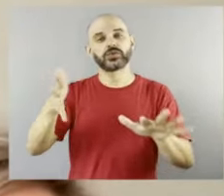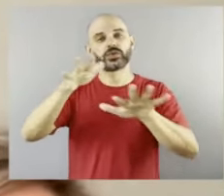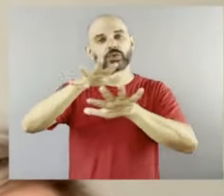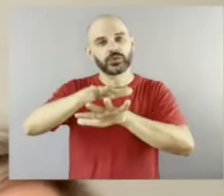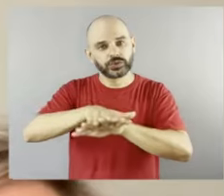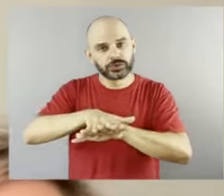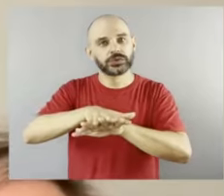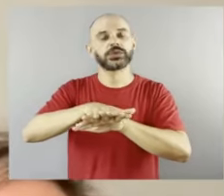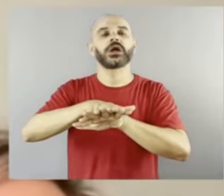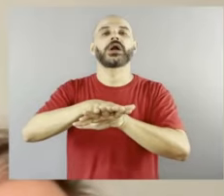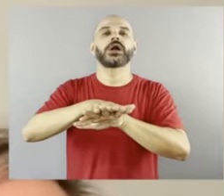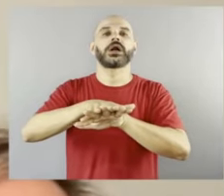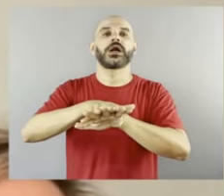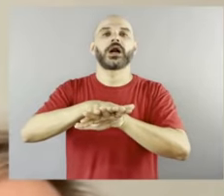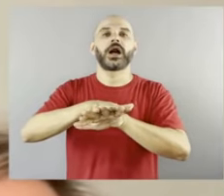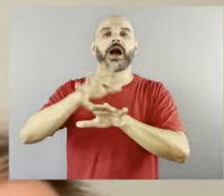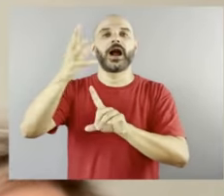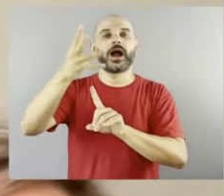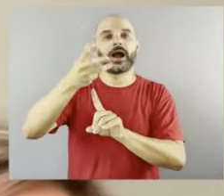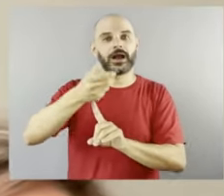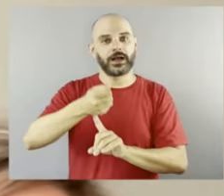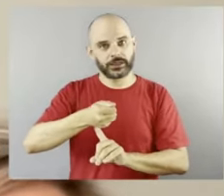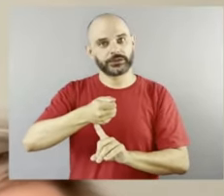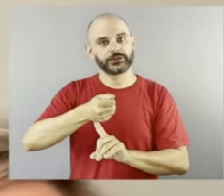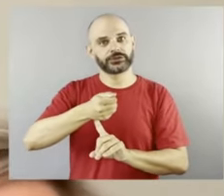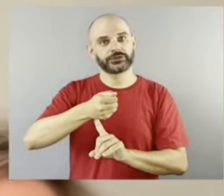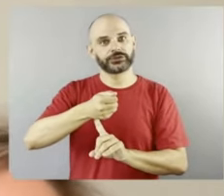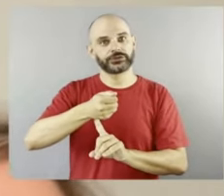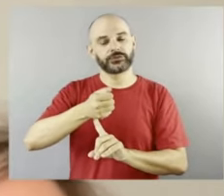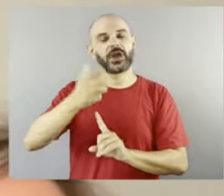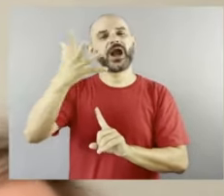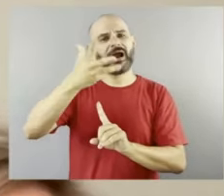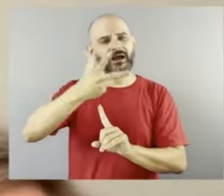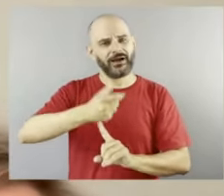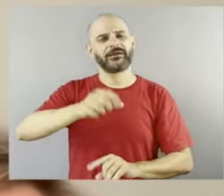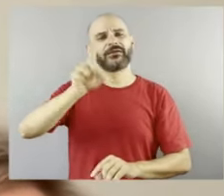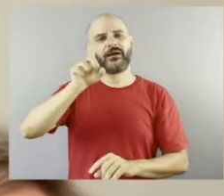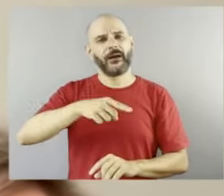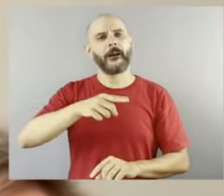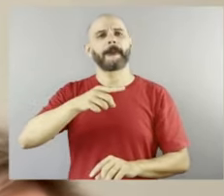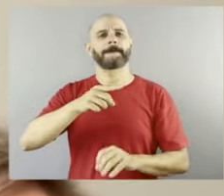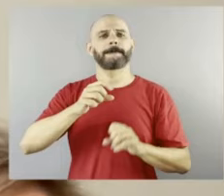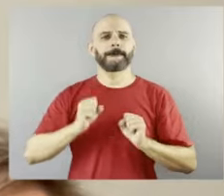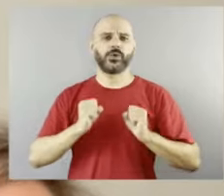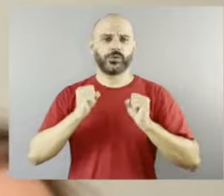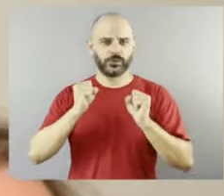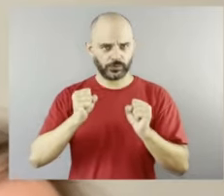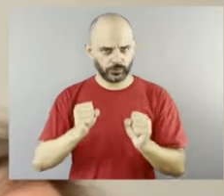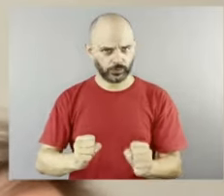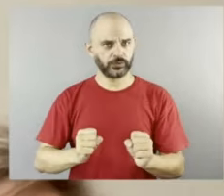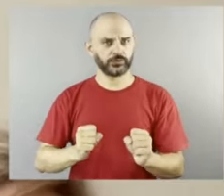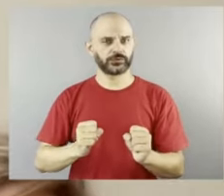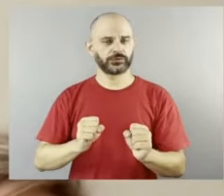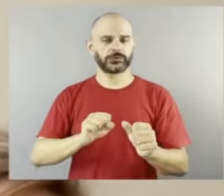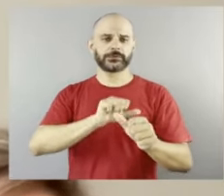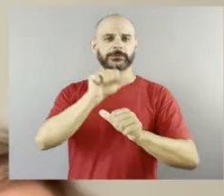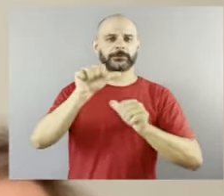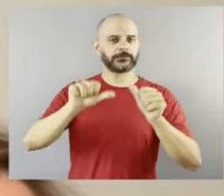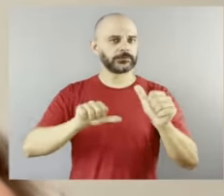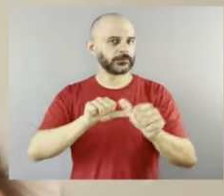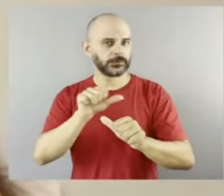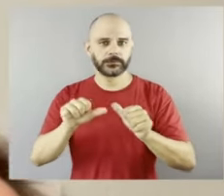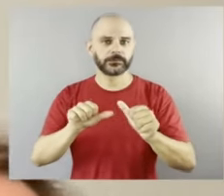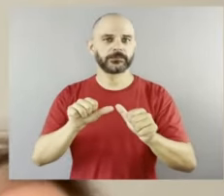pela arte, porque é um segmento tão poderoso, não é, Maria Alice? E tão transformador,